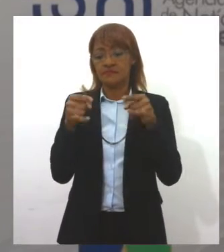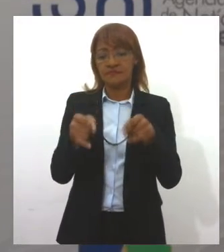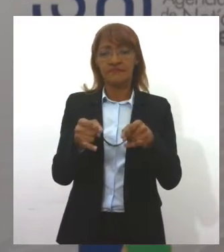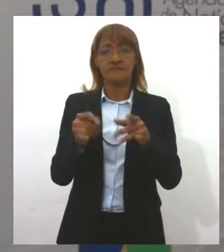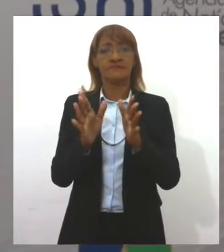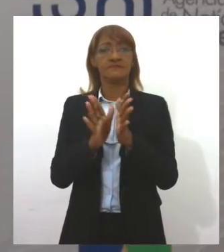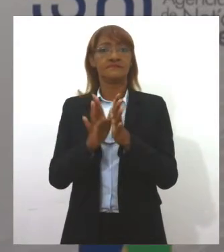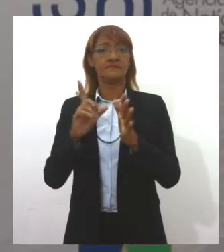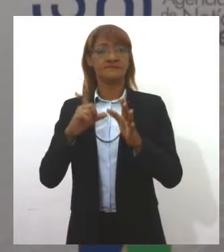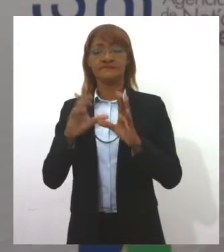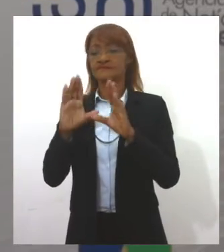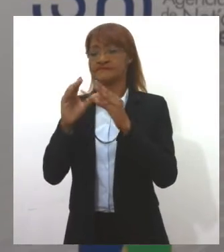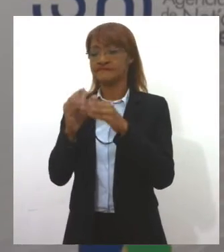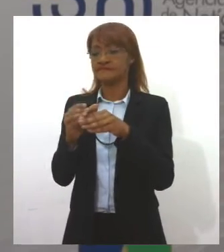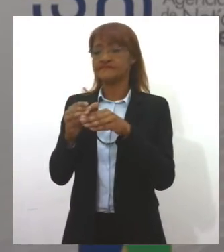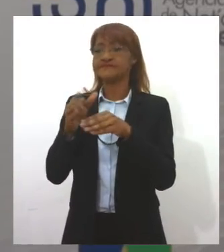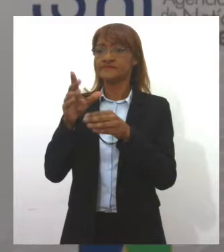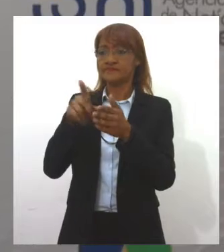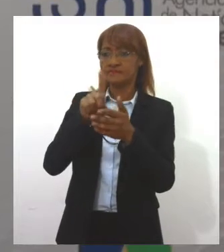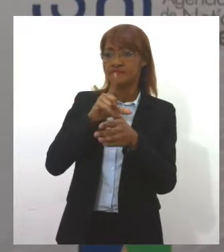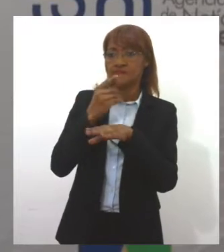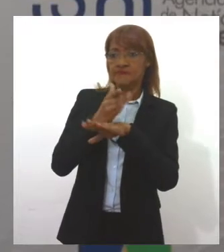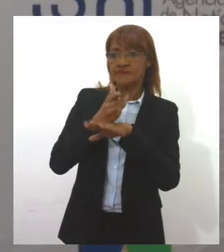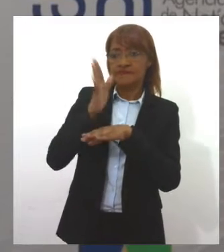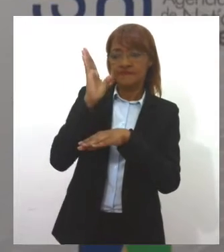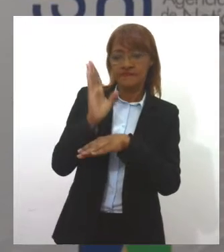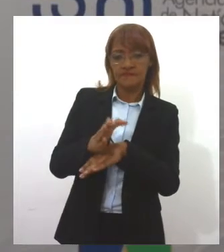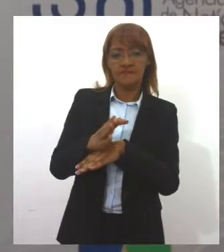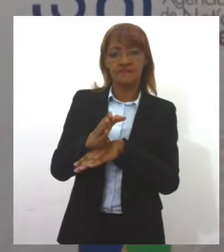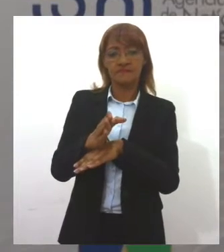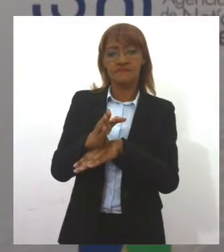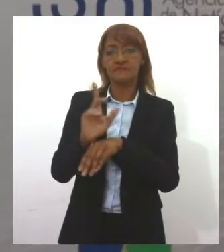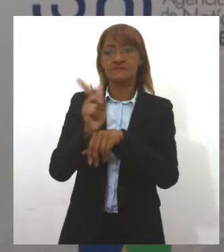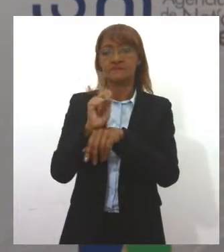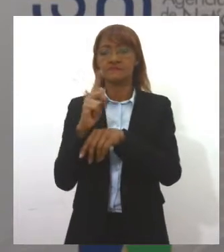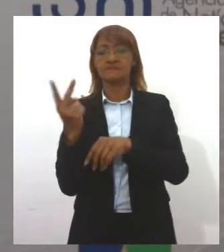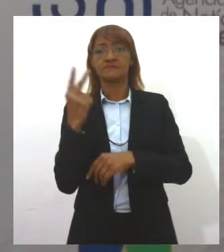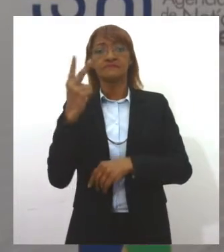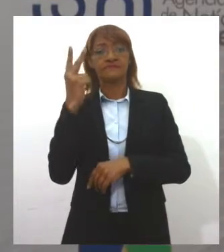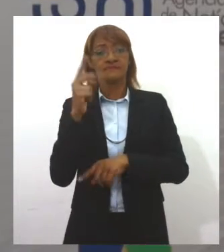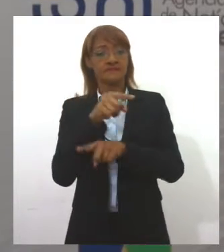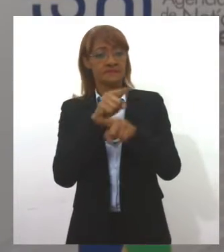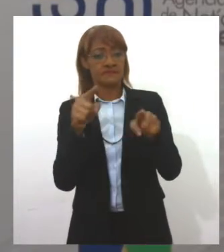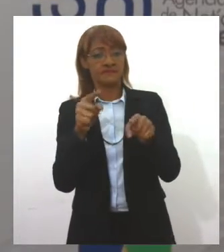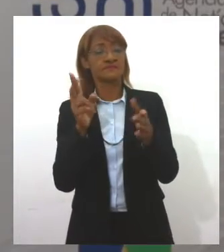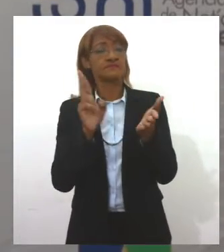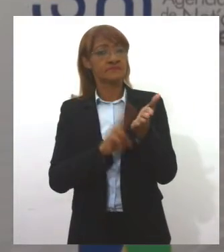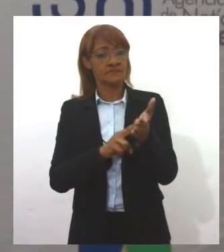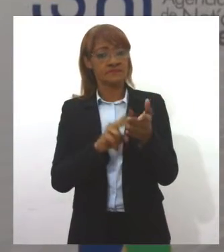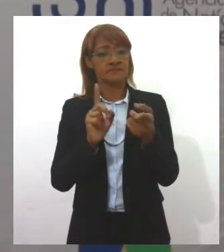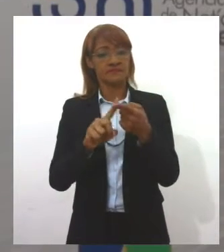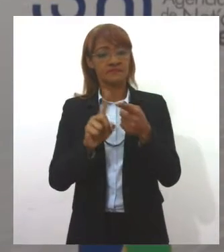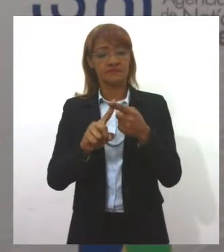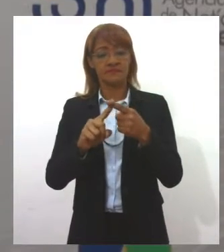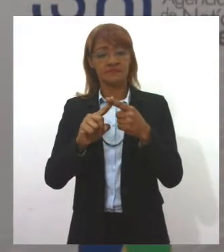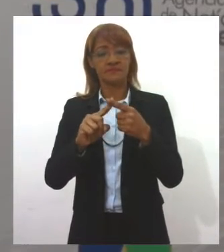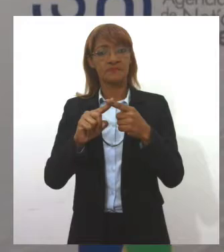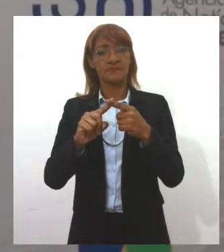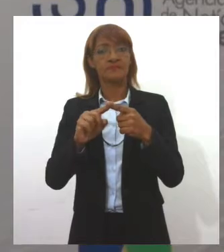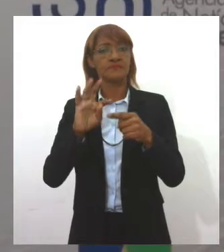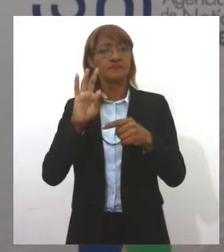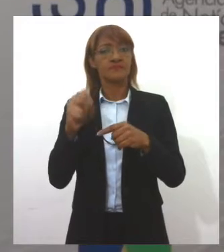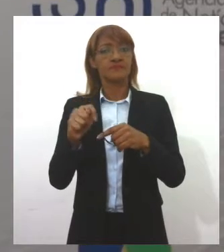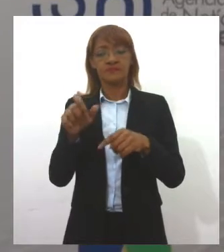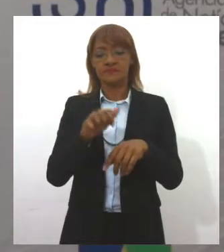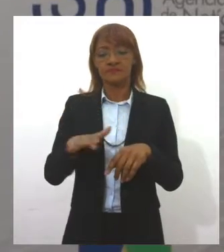equipes bem treinadas e capacitadas. A gente reconhece a gestão e a qualidade da gestão, mas também valoriza os profissionais de saúde que